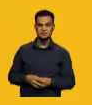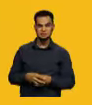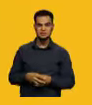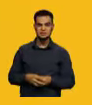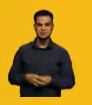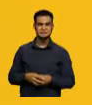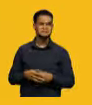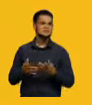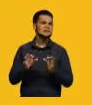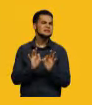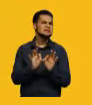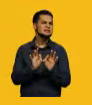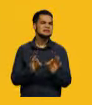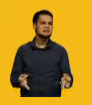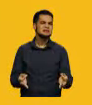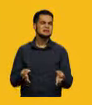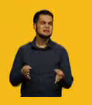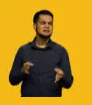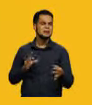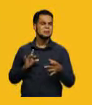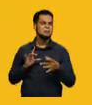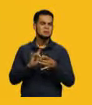simples e se aproximar do público.